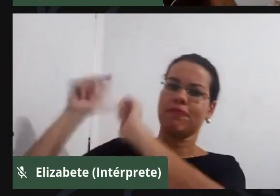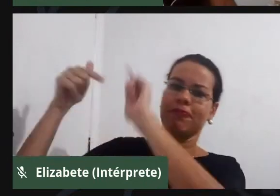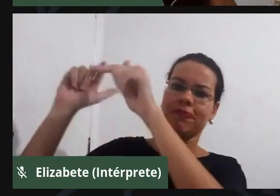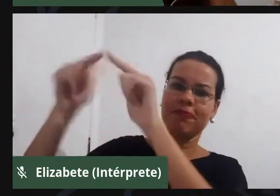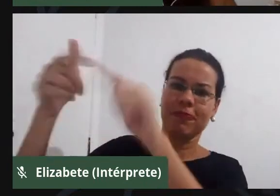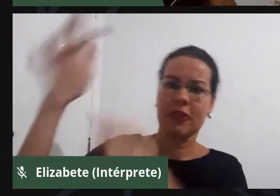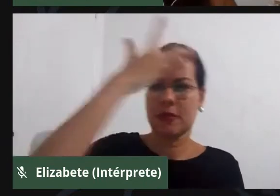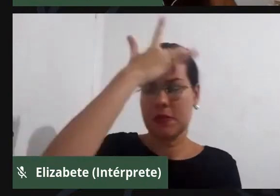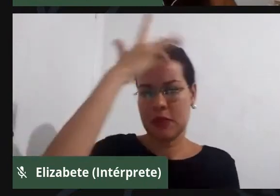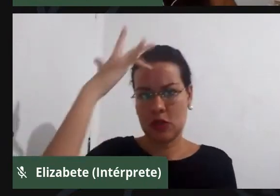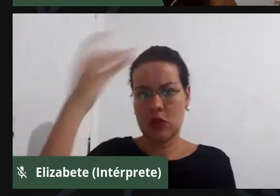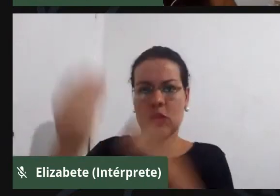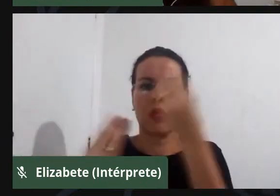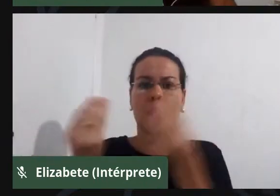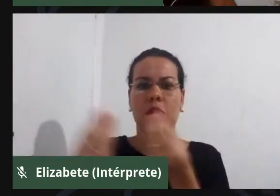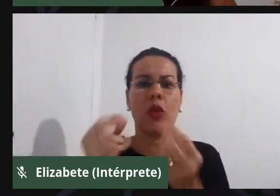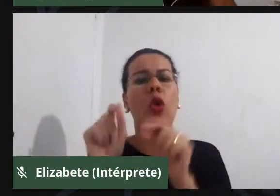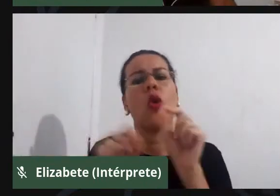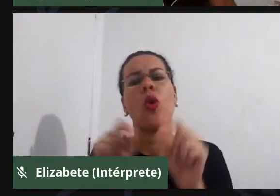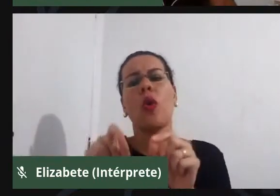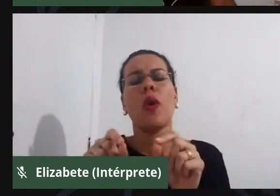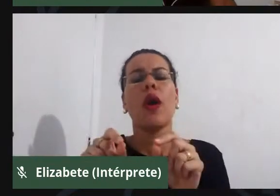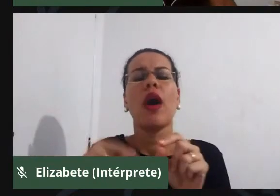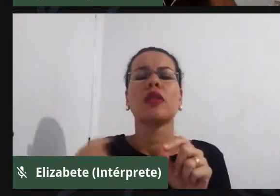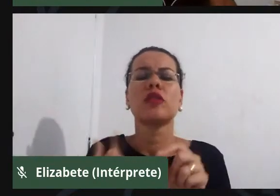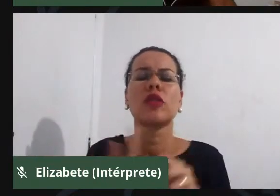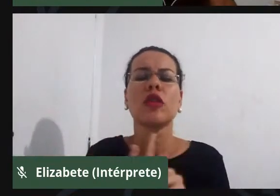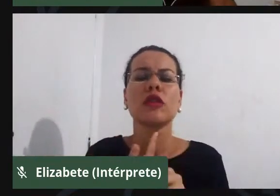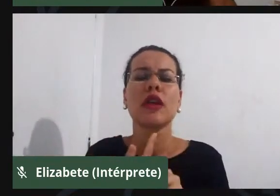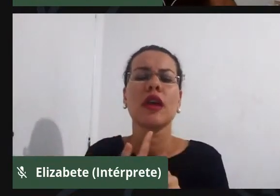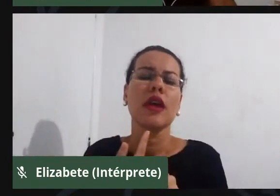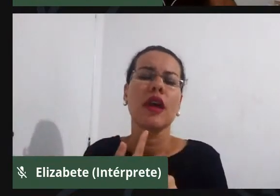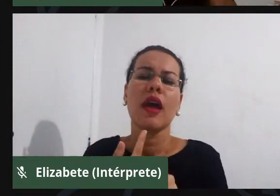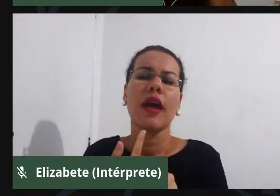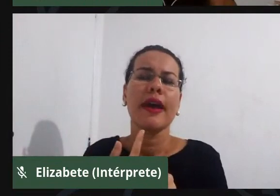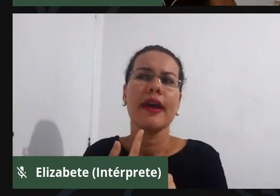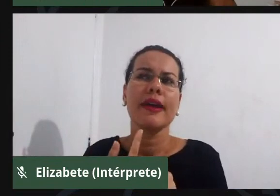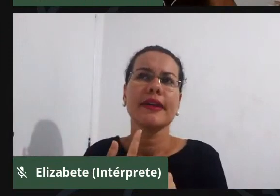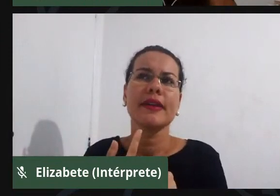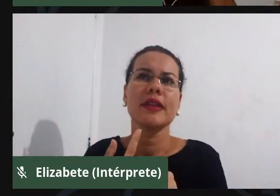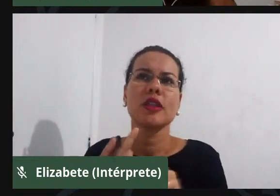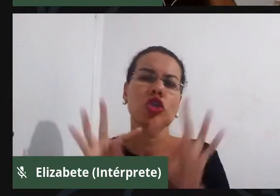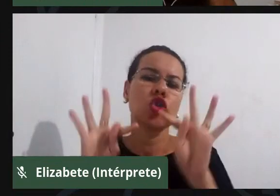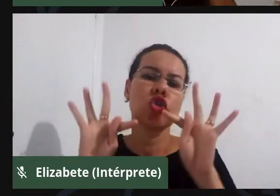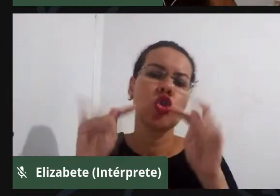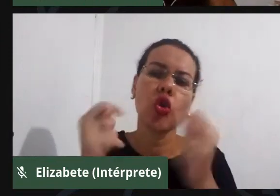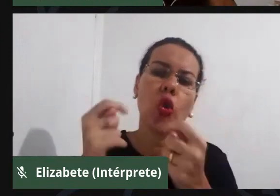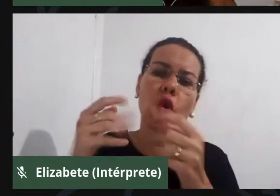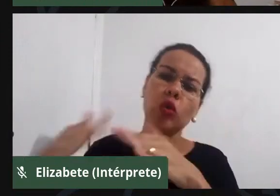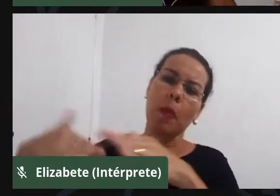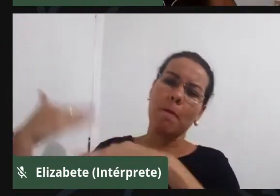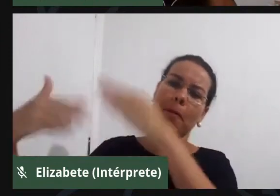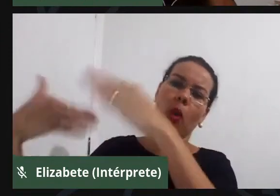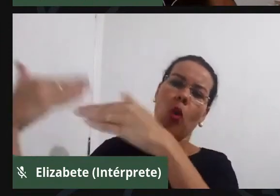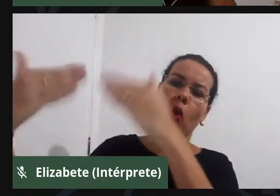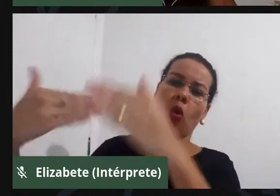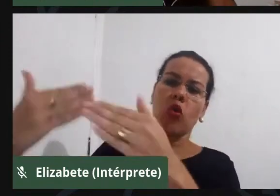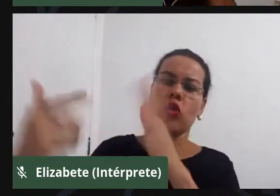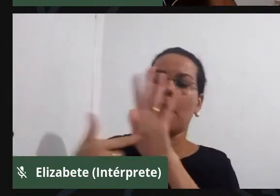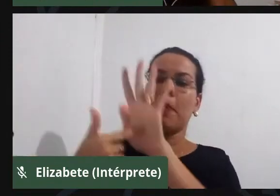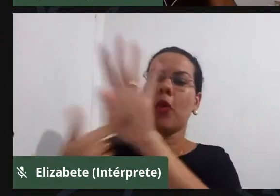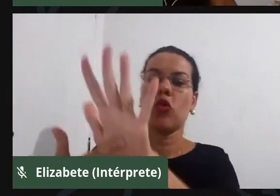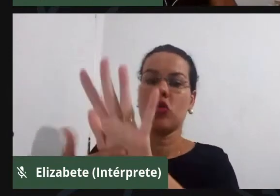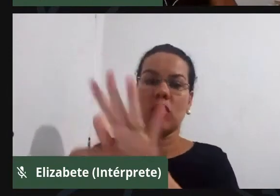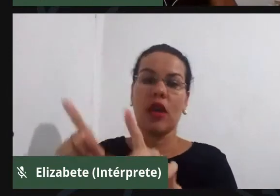não pega assim, digamos, todo o processo e coloca lá no capítulo, a gente traz bem